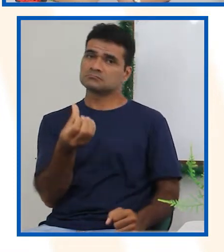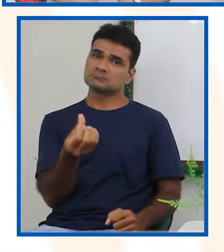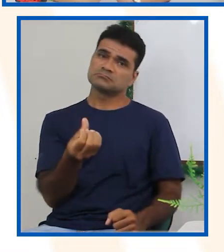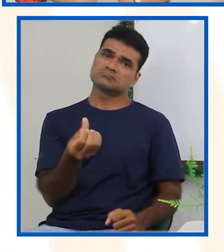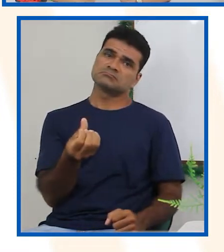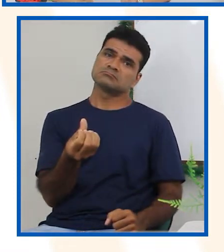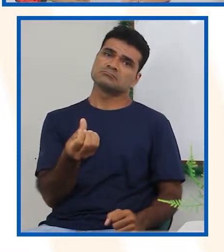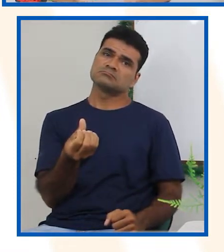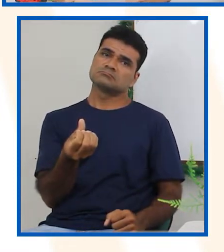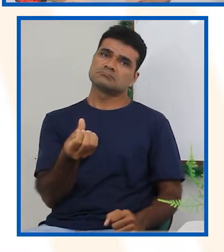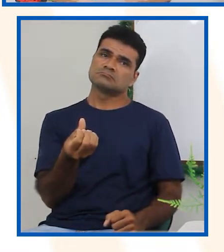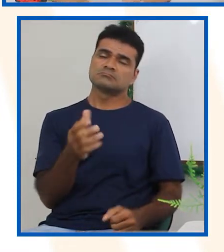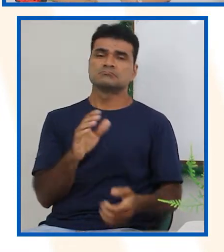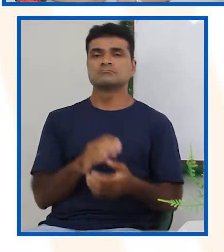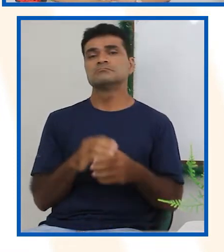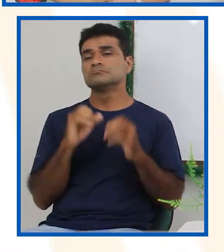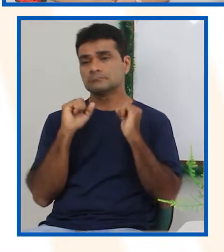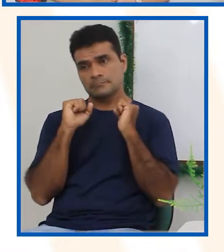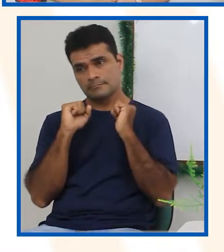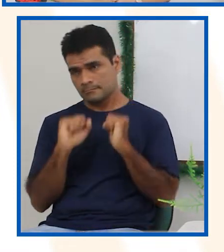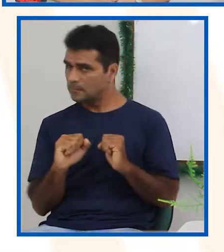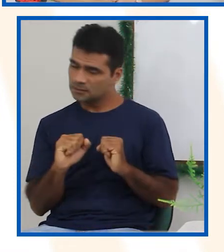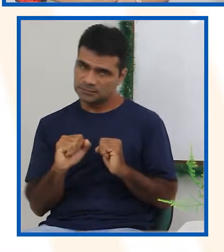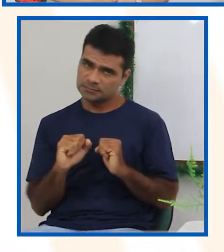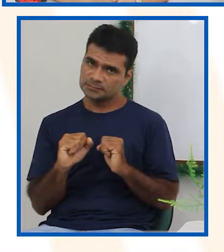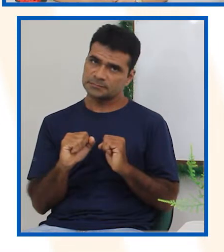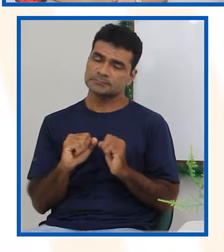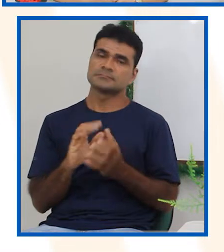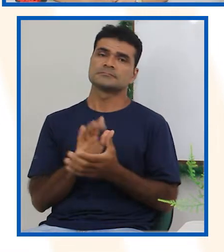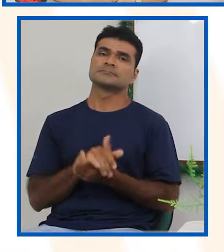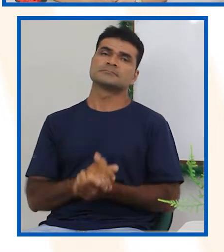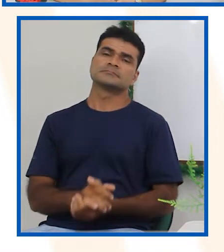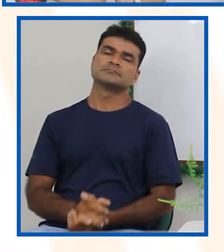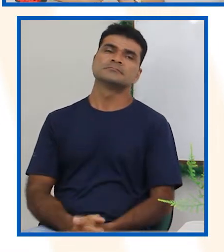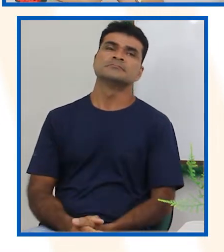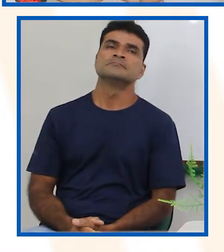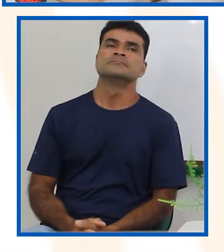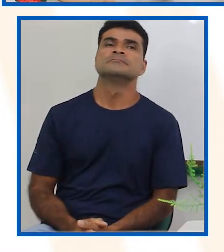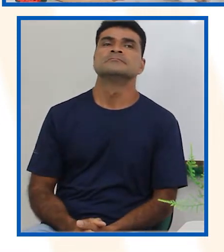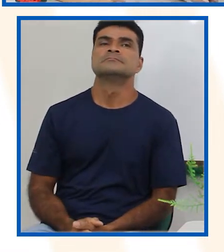possibilidade de que isso aconteça, certo?